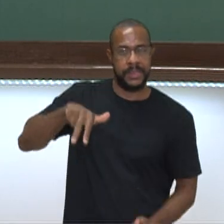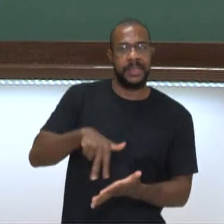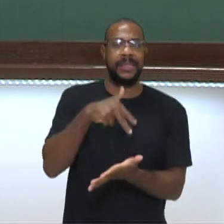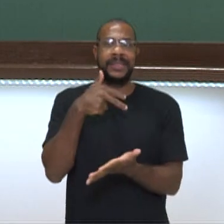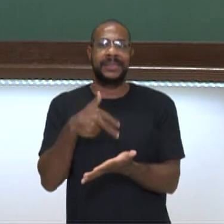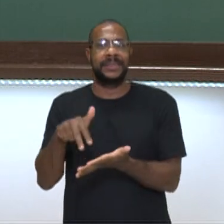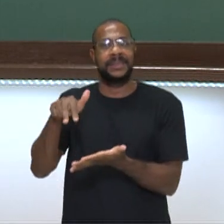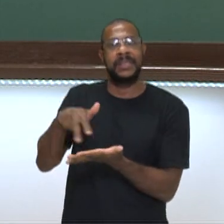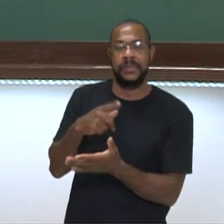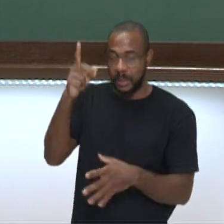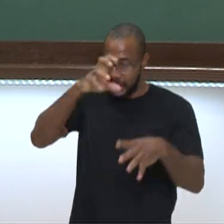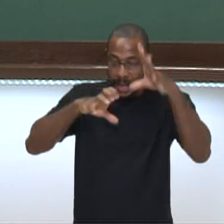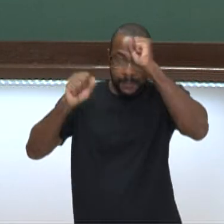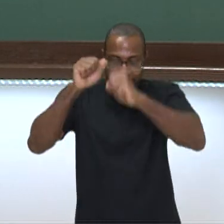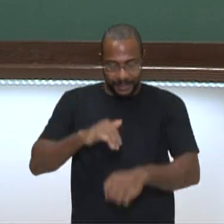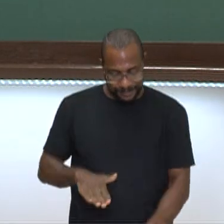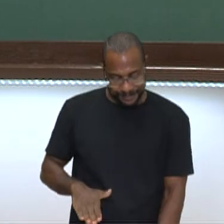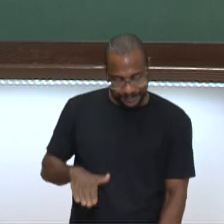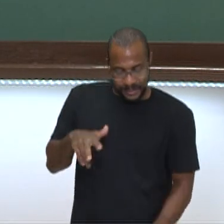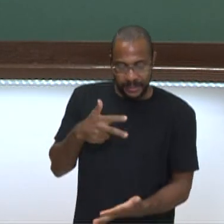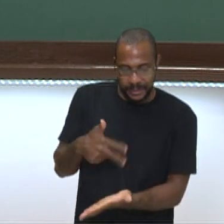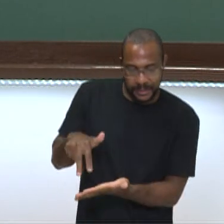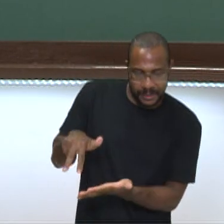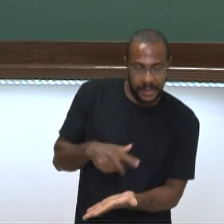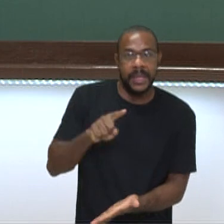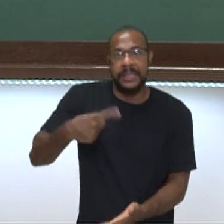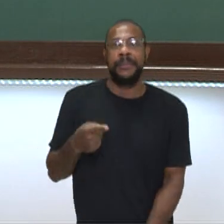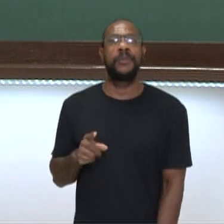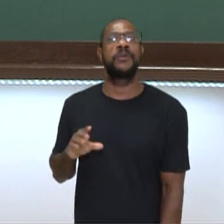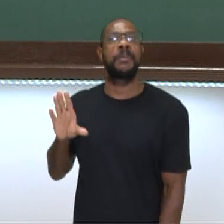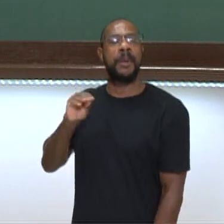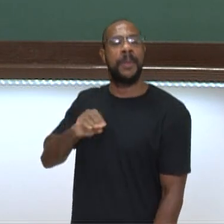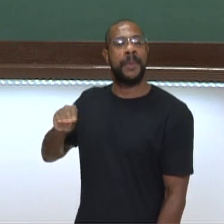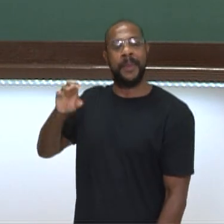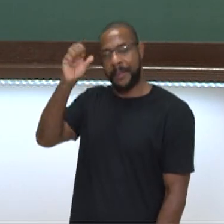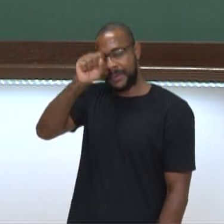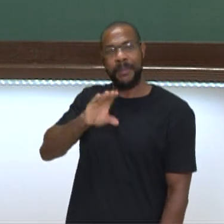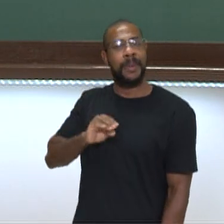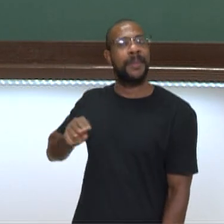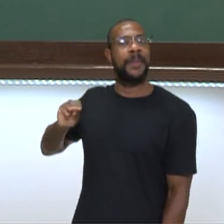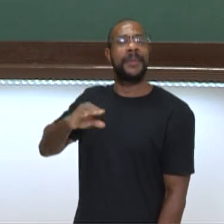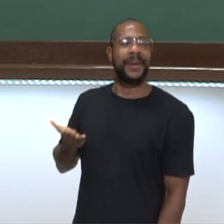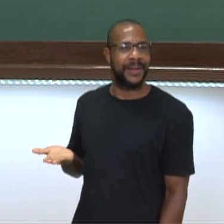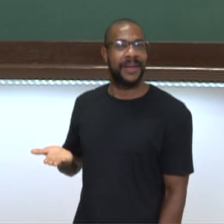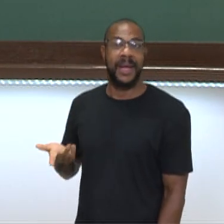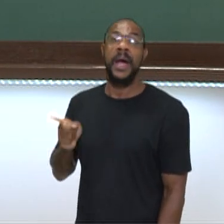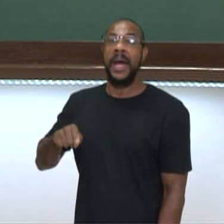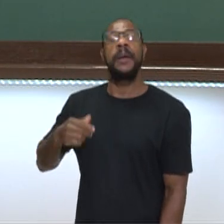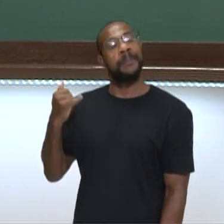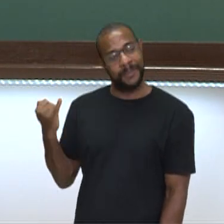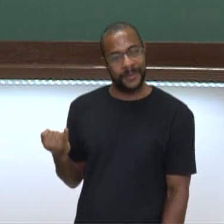primeiro dançou e depois aprendeu a falar, por isso é tão importante nós